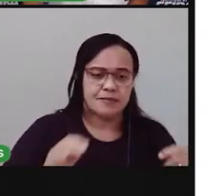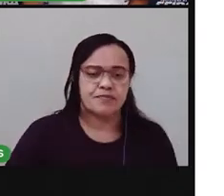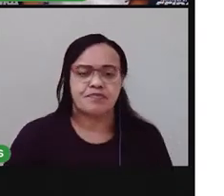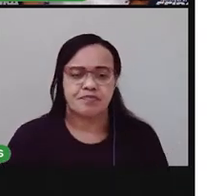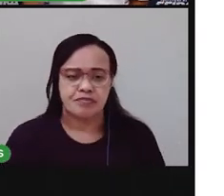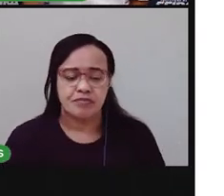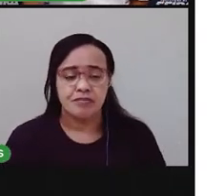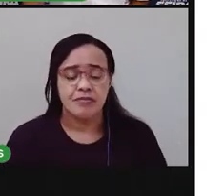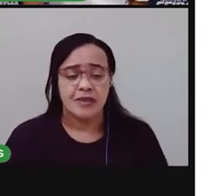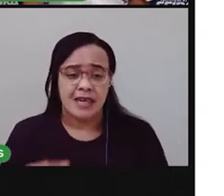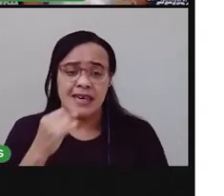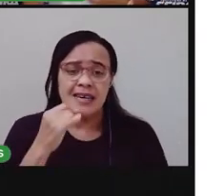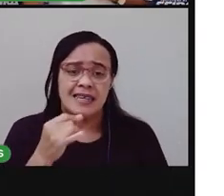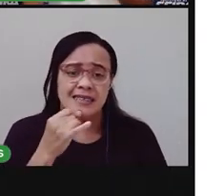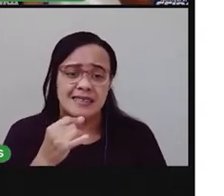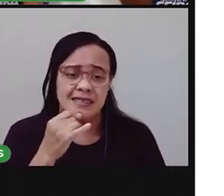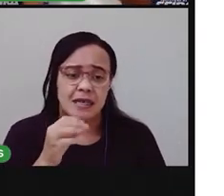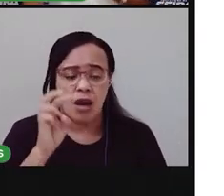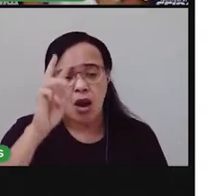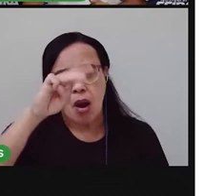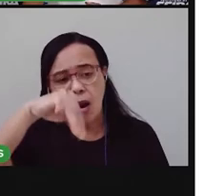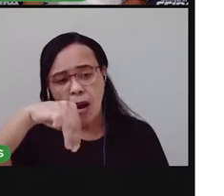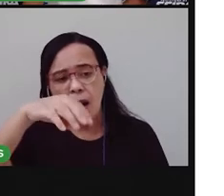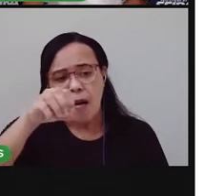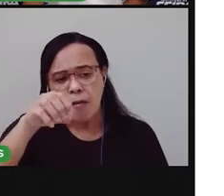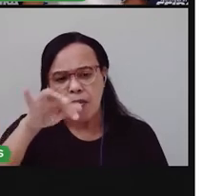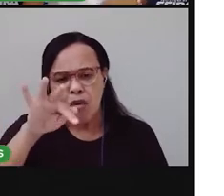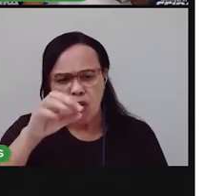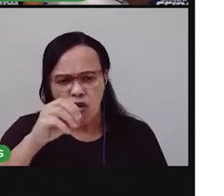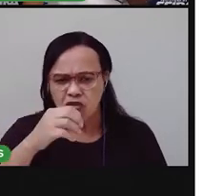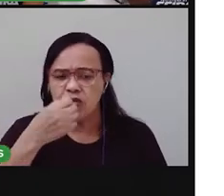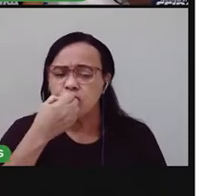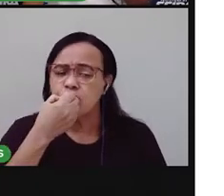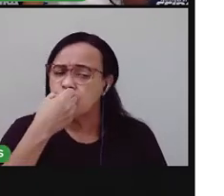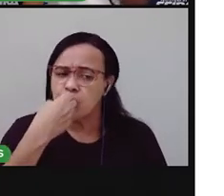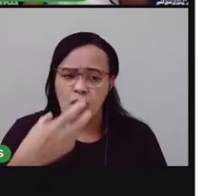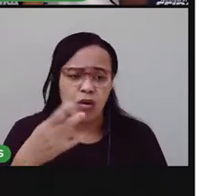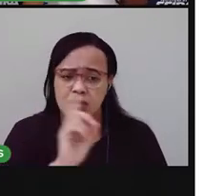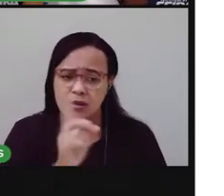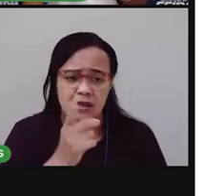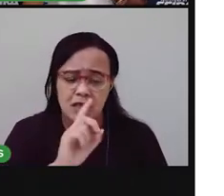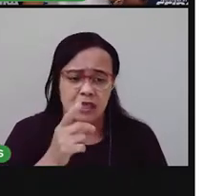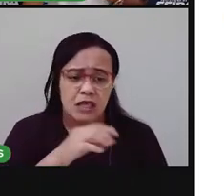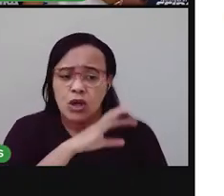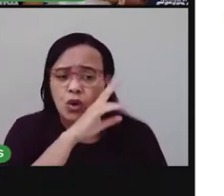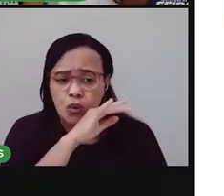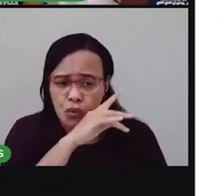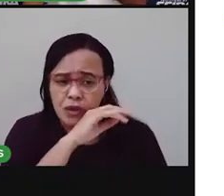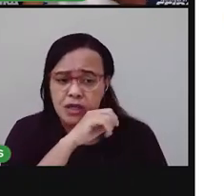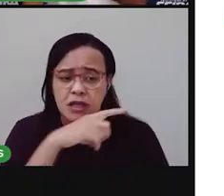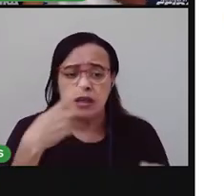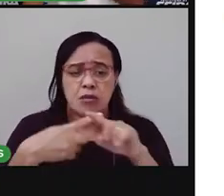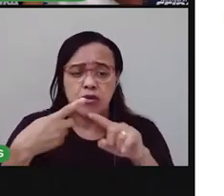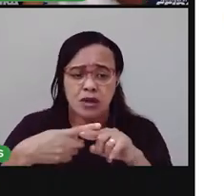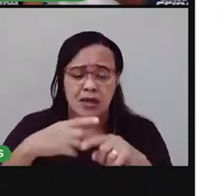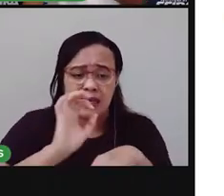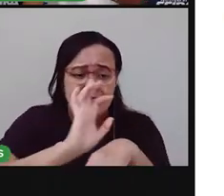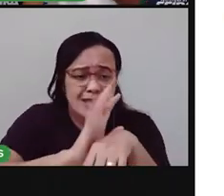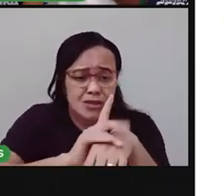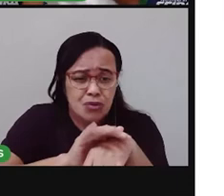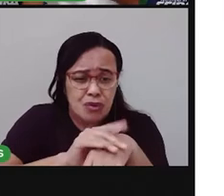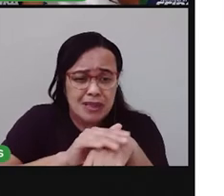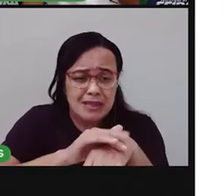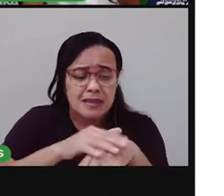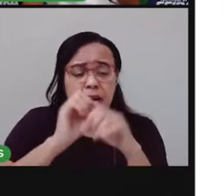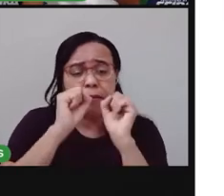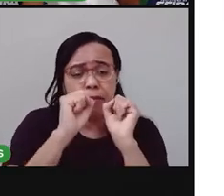ele pode trazer uma doença chamada rinite que é uma doença respiratória uma inflamação nas